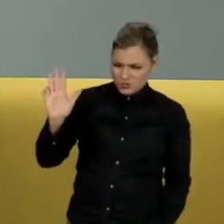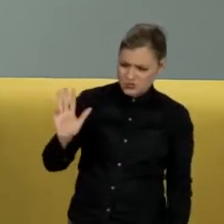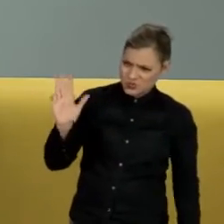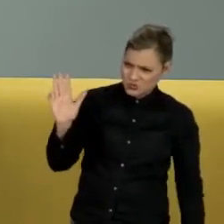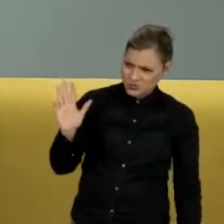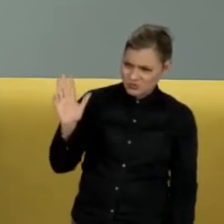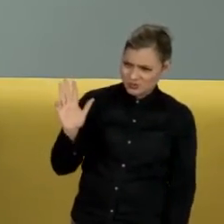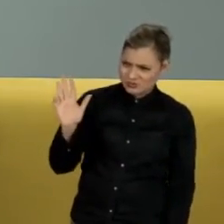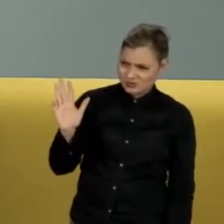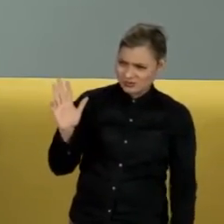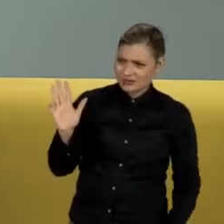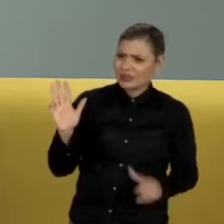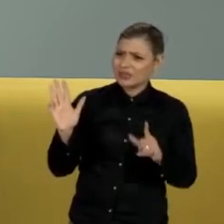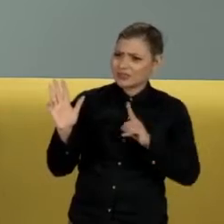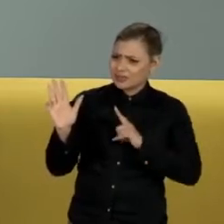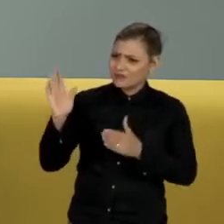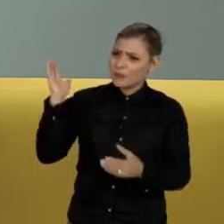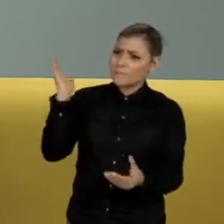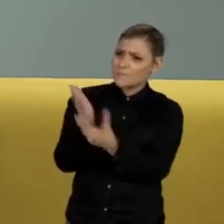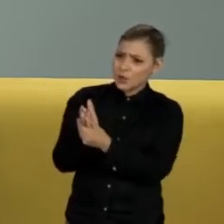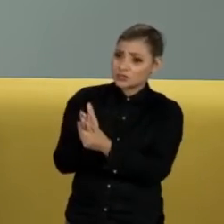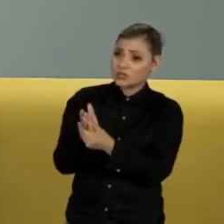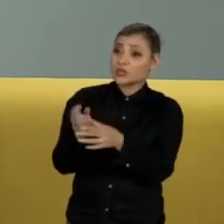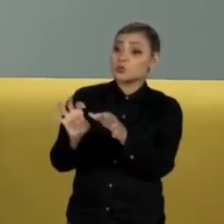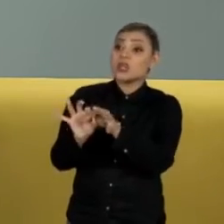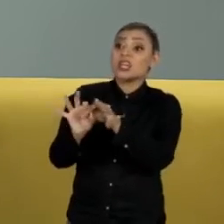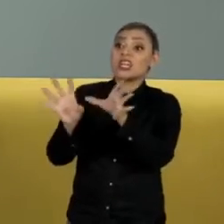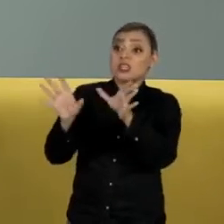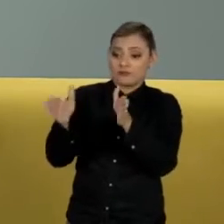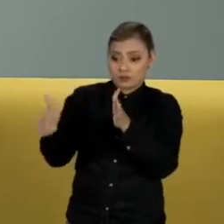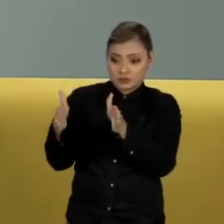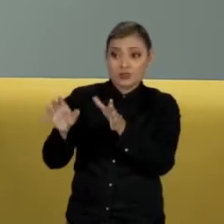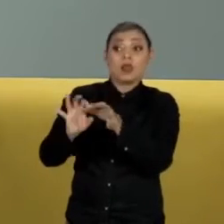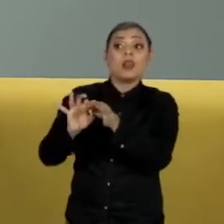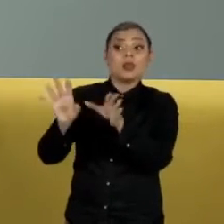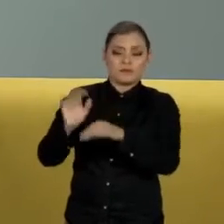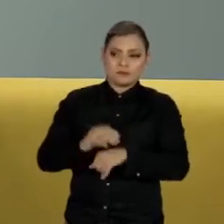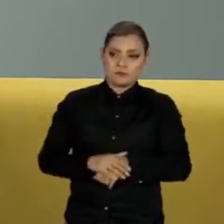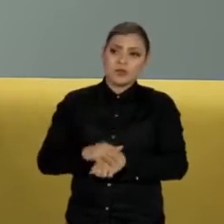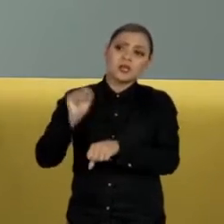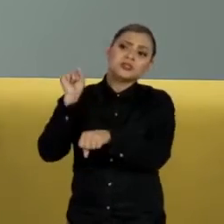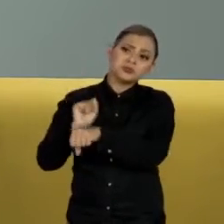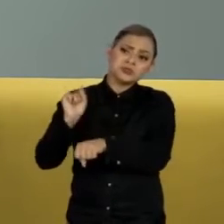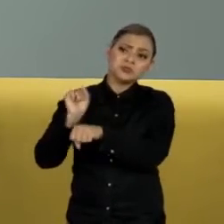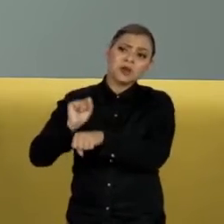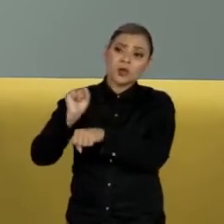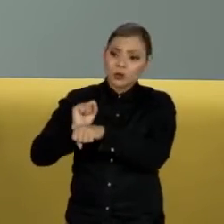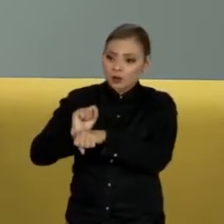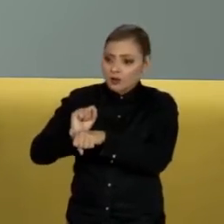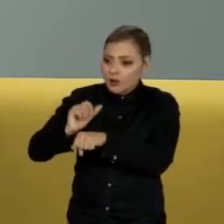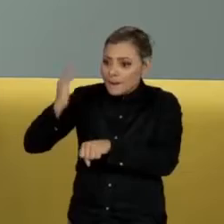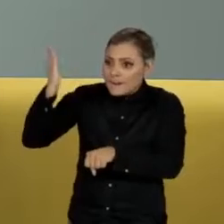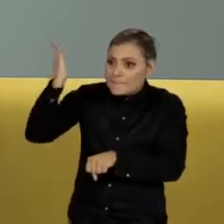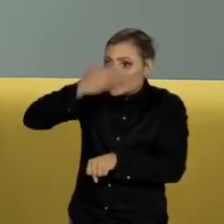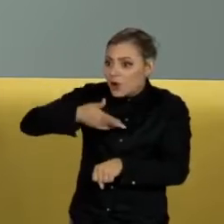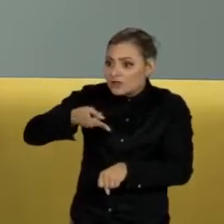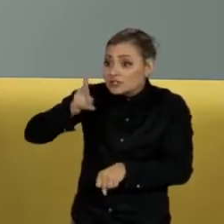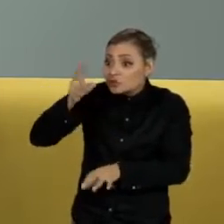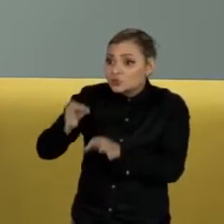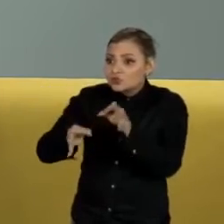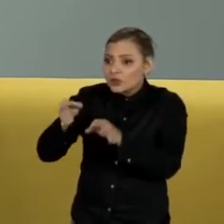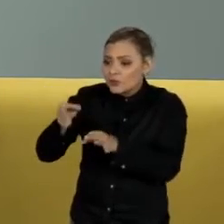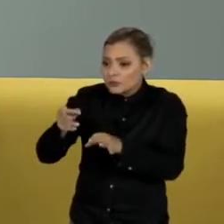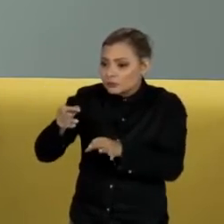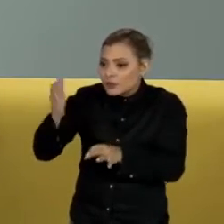em primeiro lugar, respondeu o processo em liberdade até a confirmação da sentença pelo